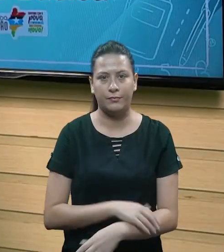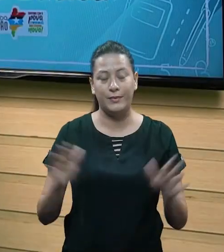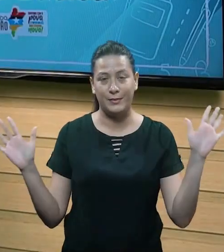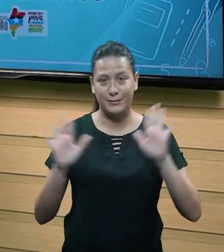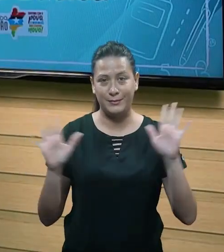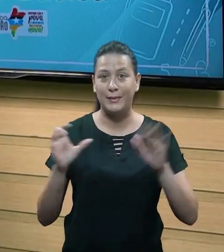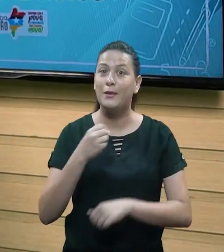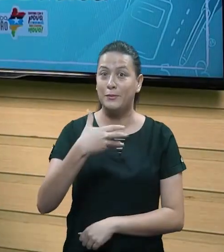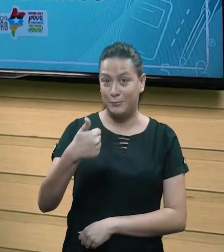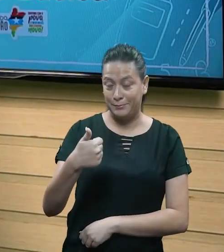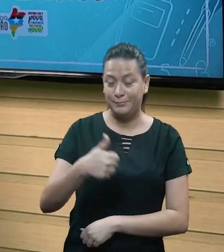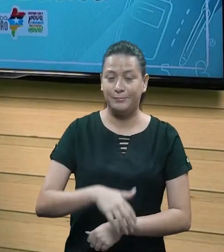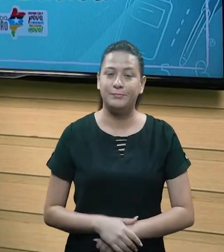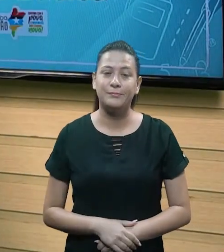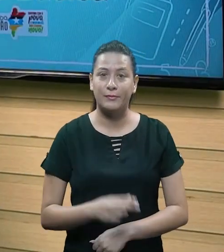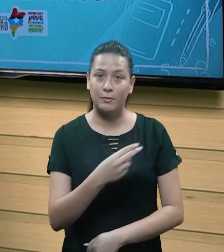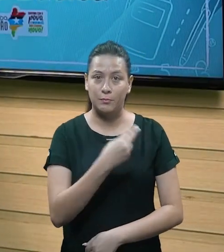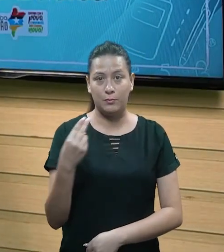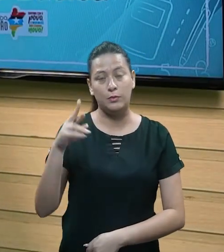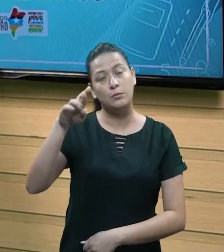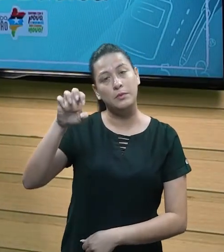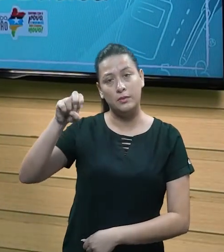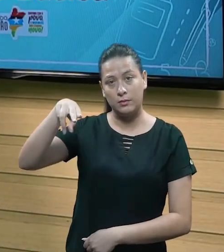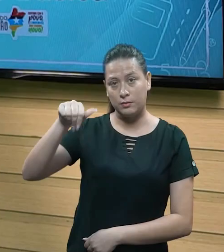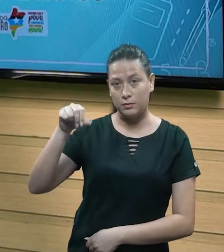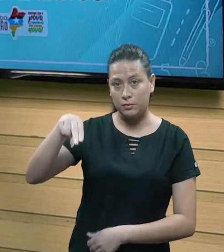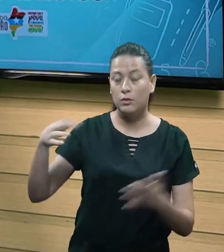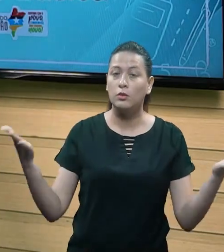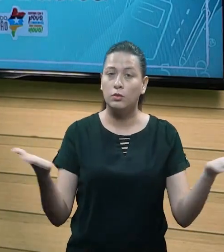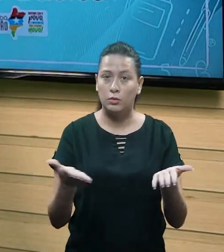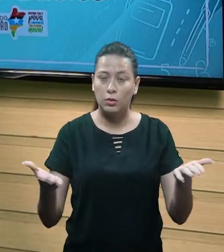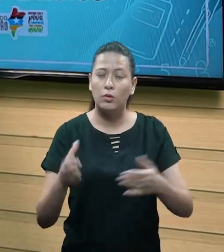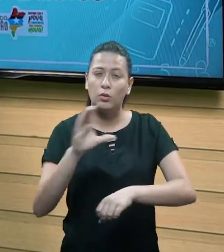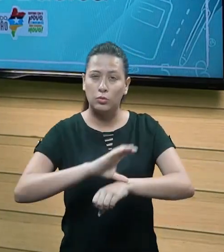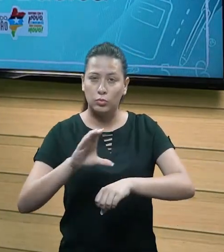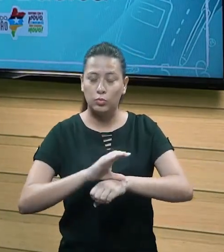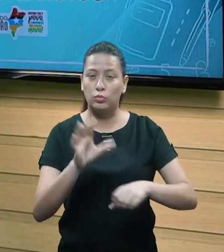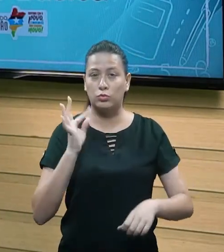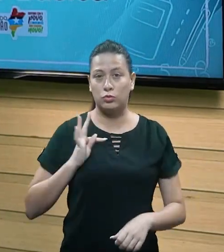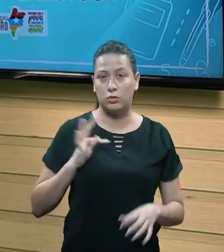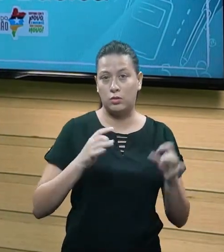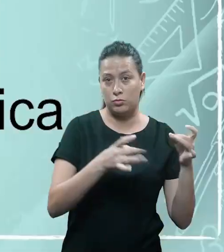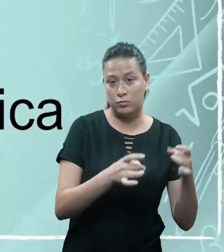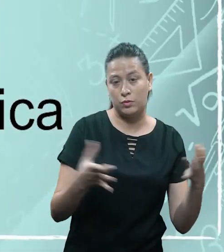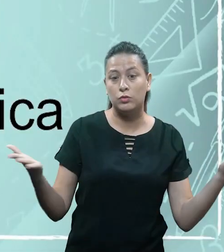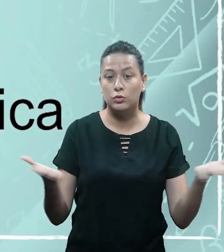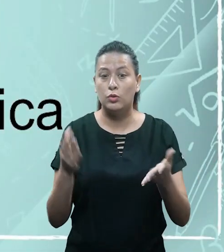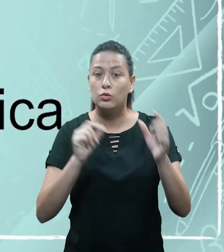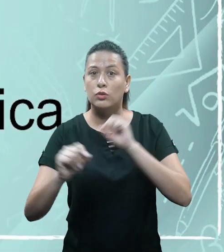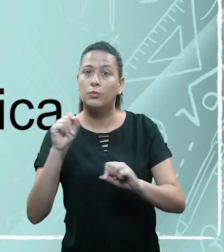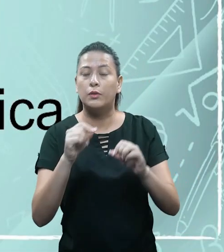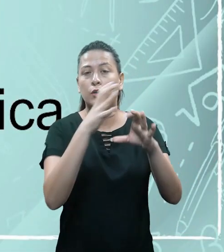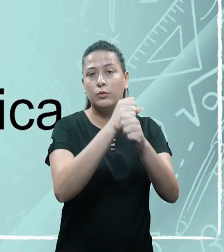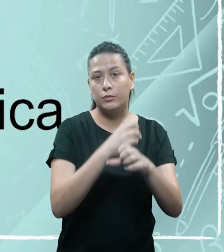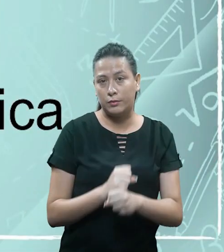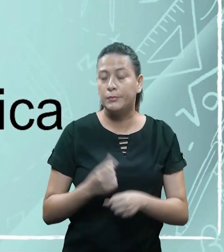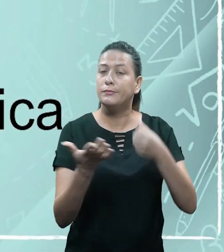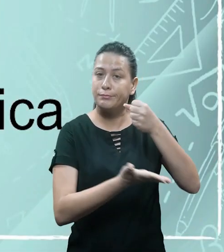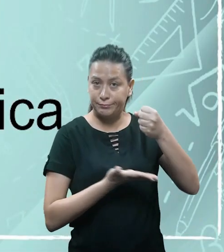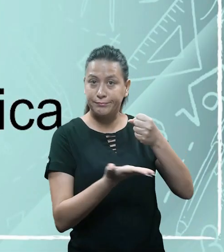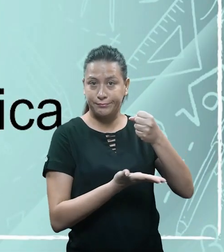Olá pessoal, tudo bem? Sou o professor Renan Robson, estou aqui com o curso de técnico em vendas e a nossa disciplina que vamos trabalhar hoje é a disciplina de